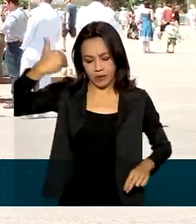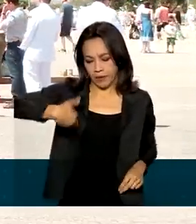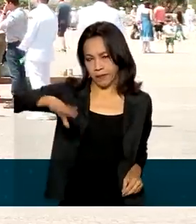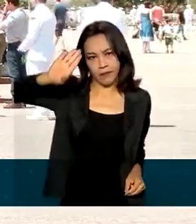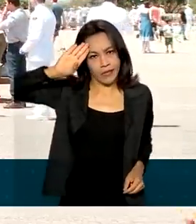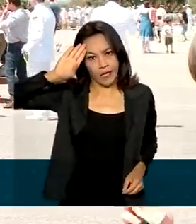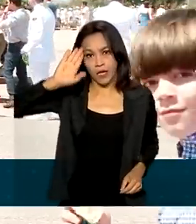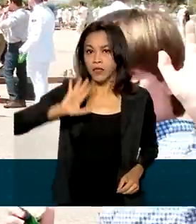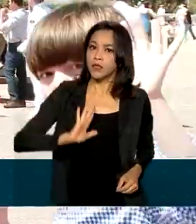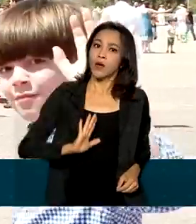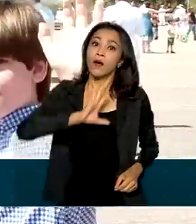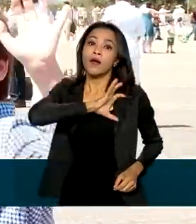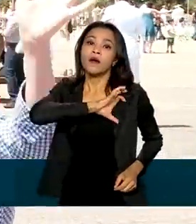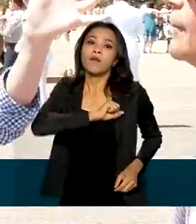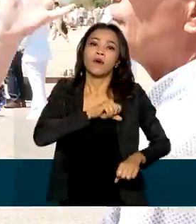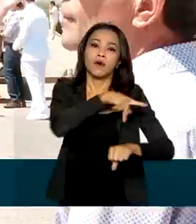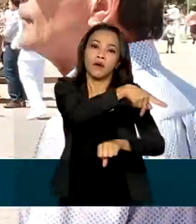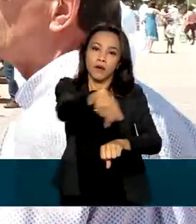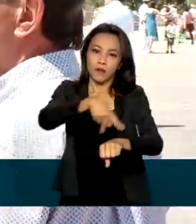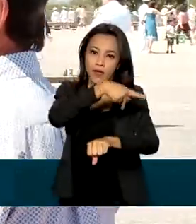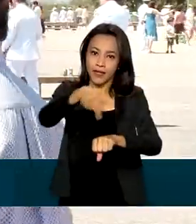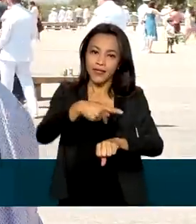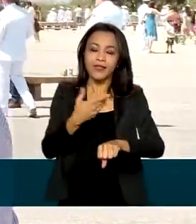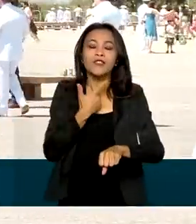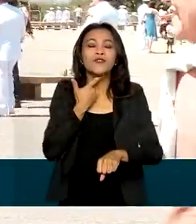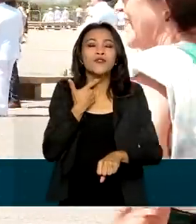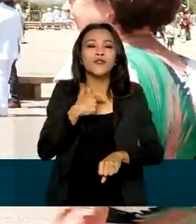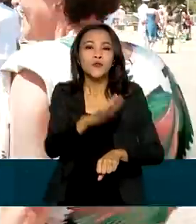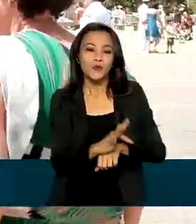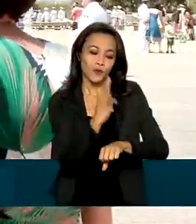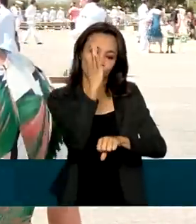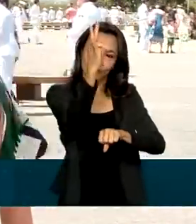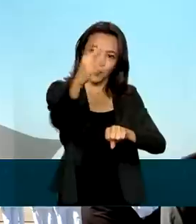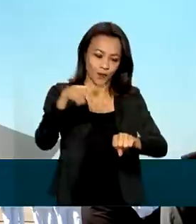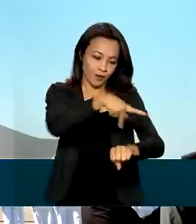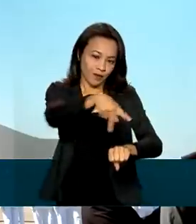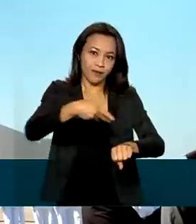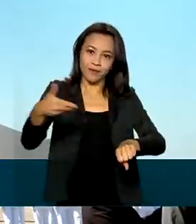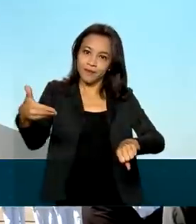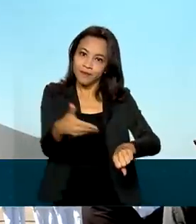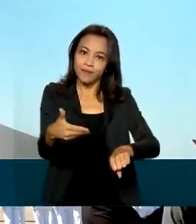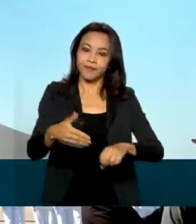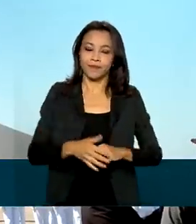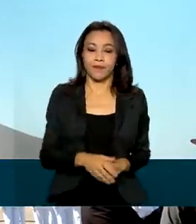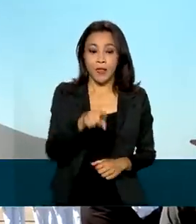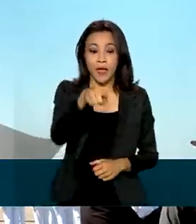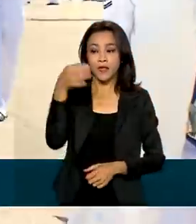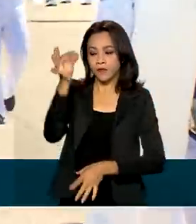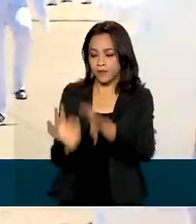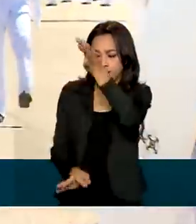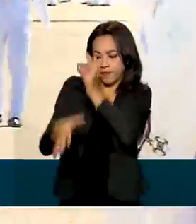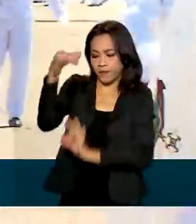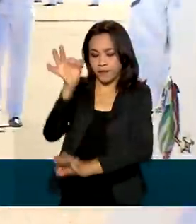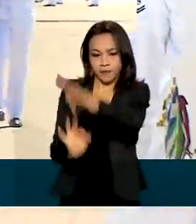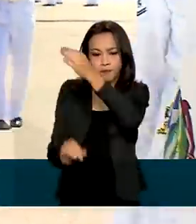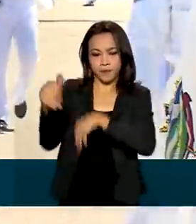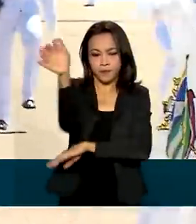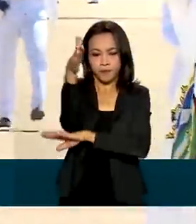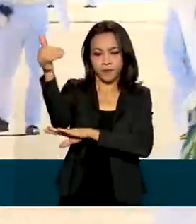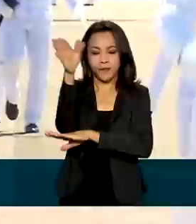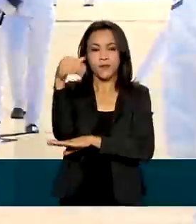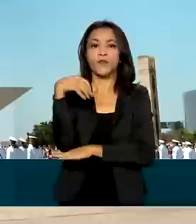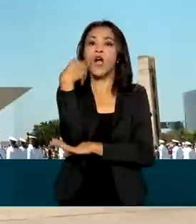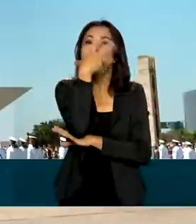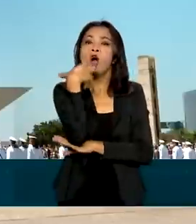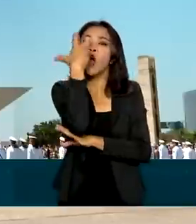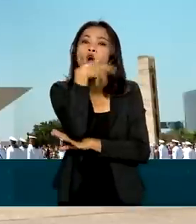tem a ver com amar o seu país e desejar o melhor futuro para a sua nação. O hasteamento da nova bandeira aconteceu ao som do hino